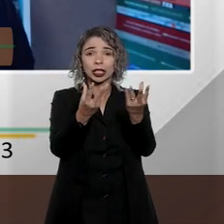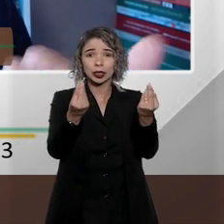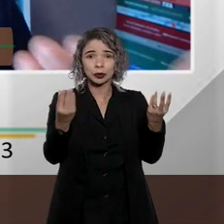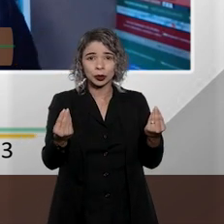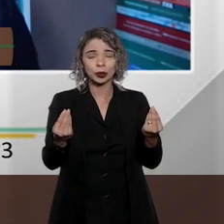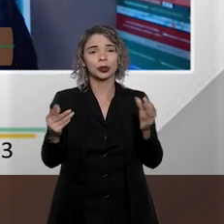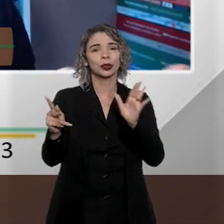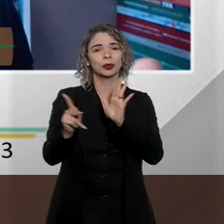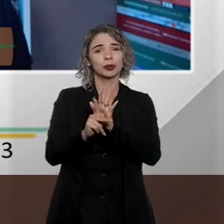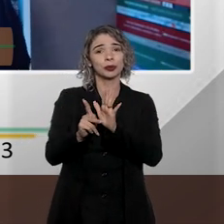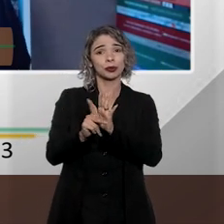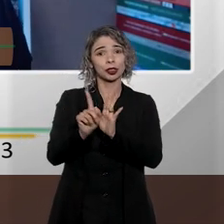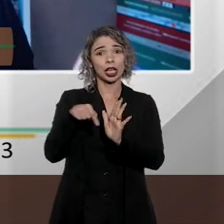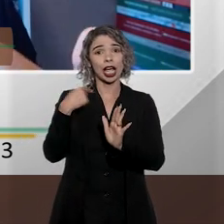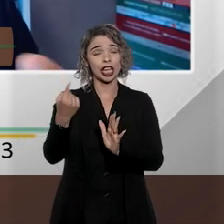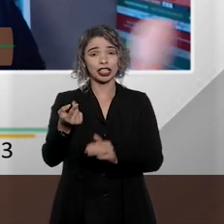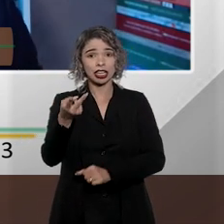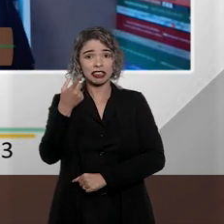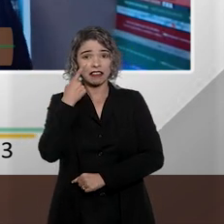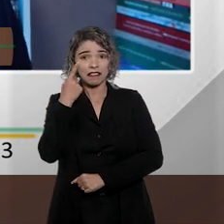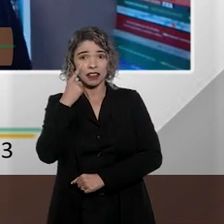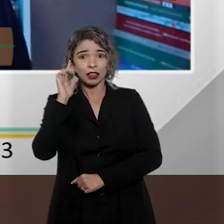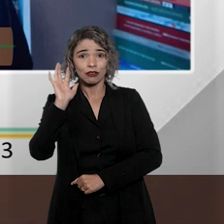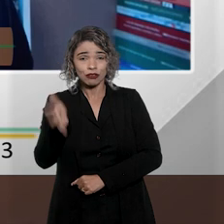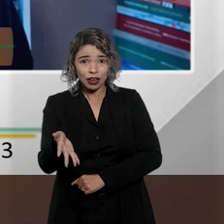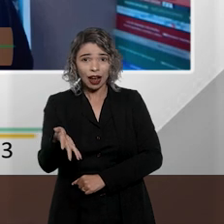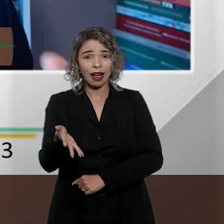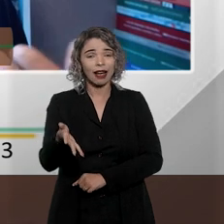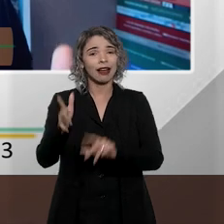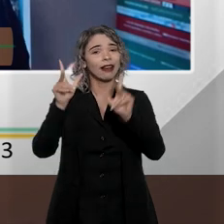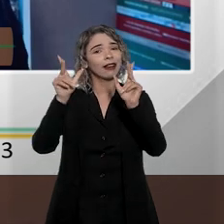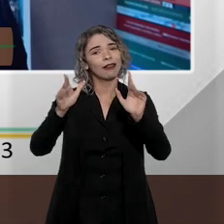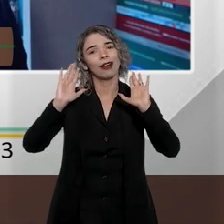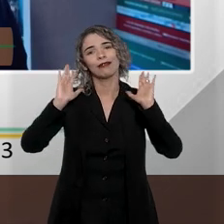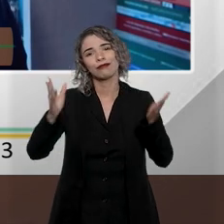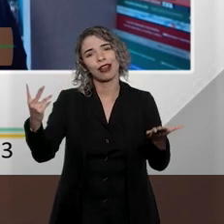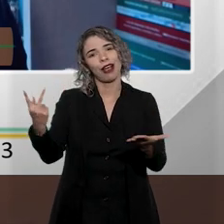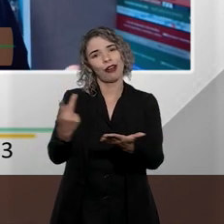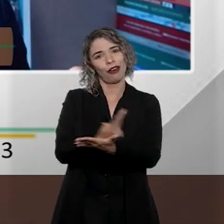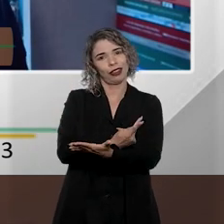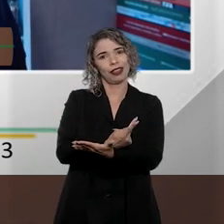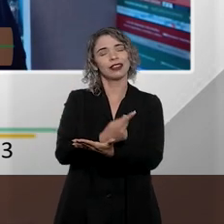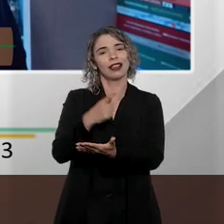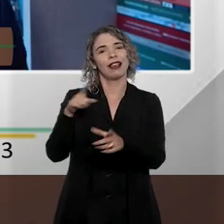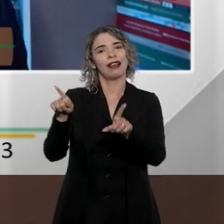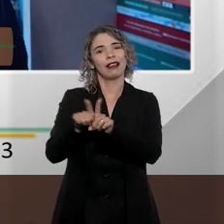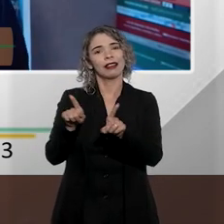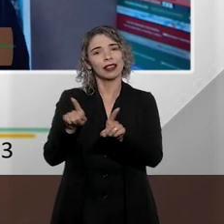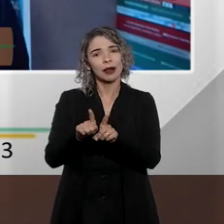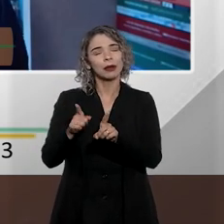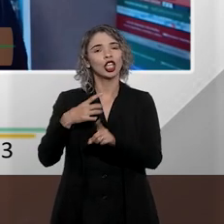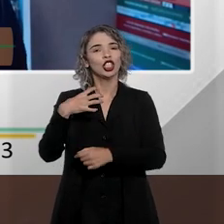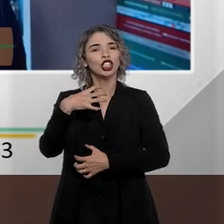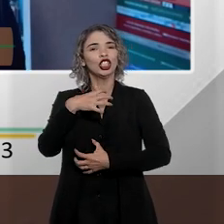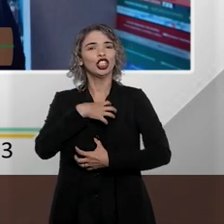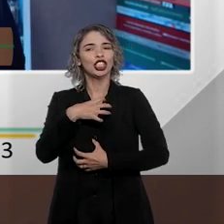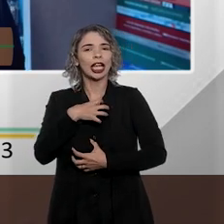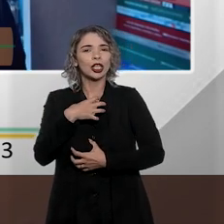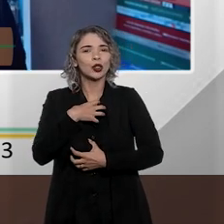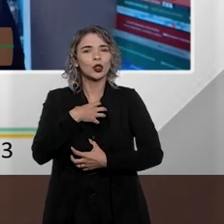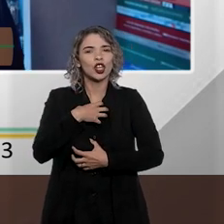na nossa vista, tão na nossa frente, quanto, ao mesmo tempo, ele se dá de maneira